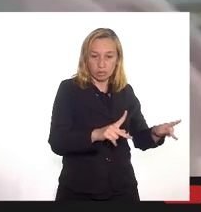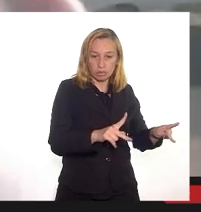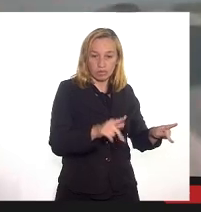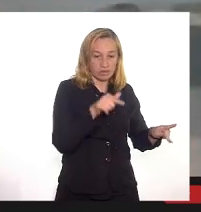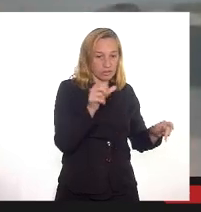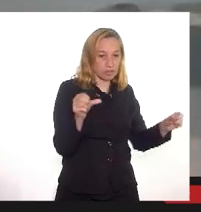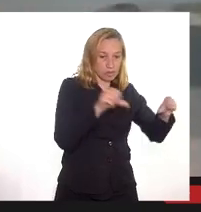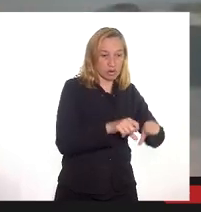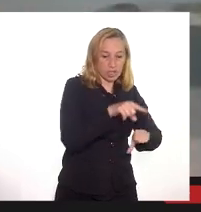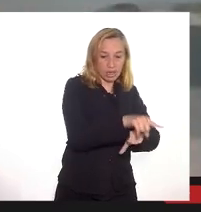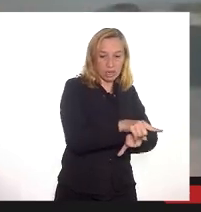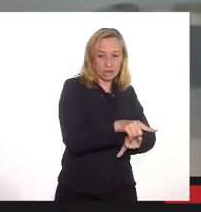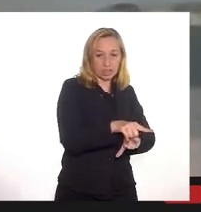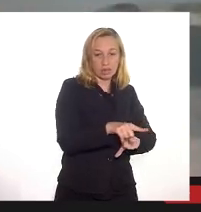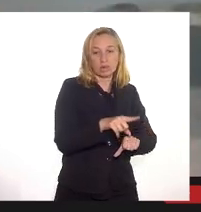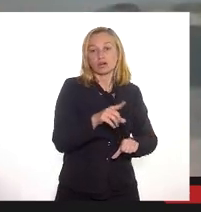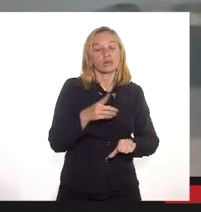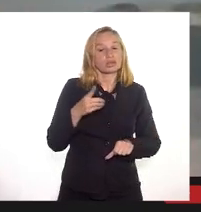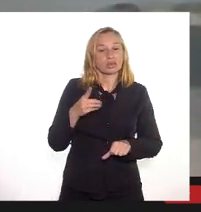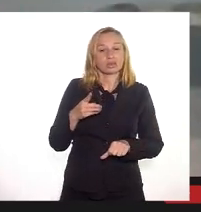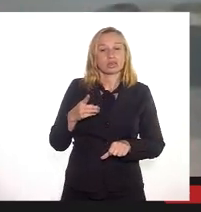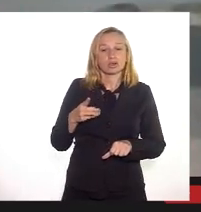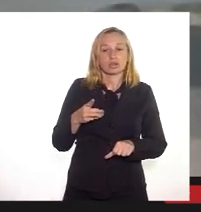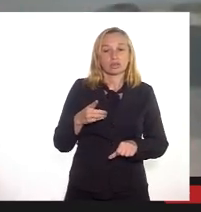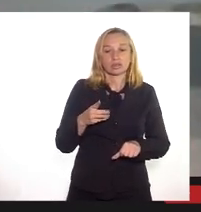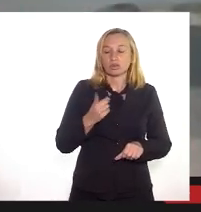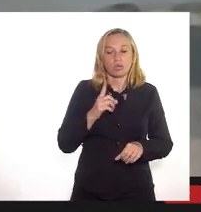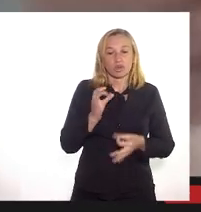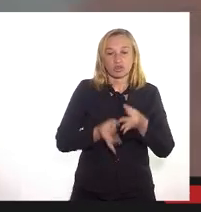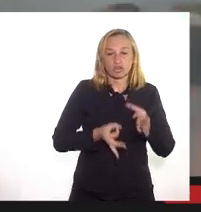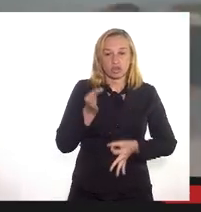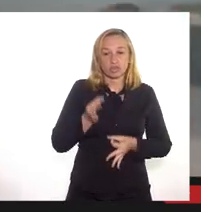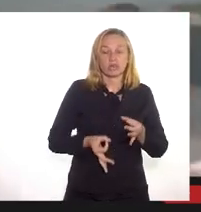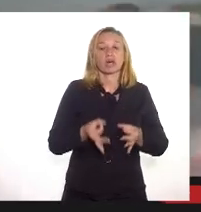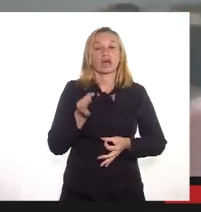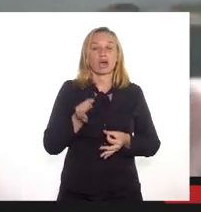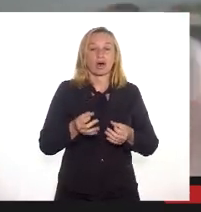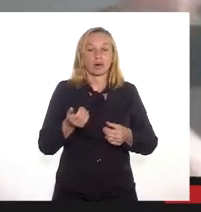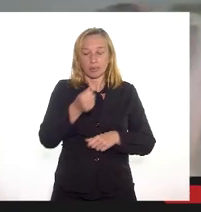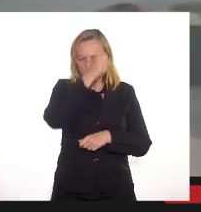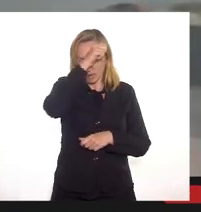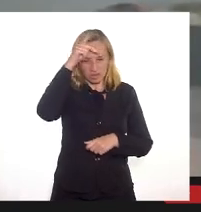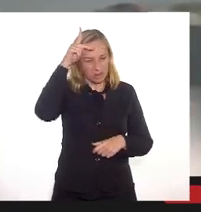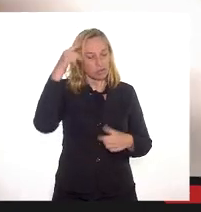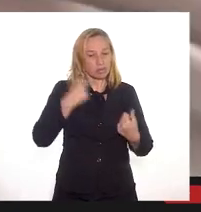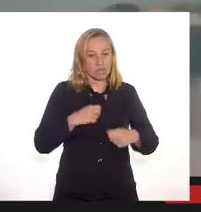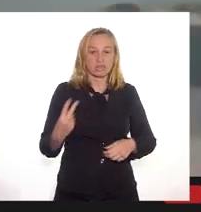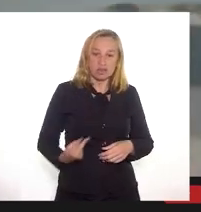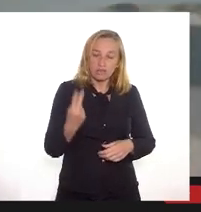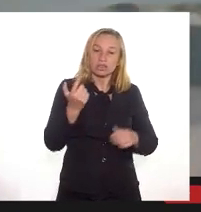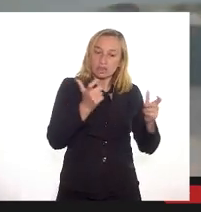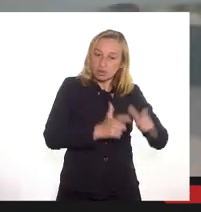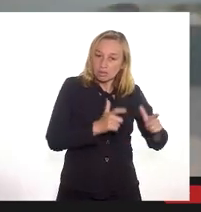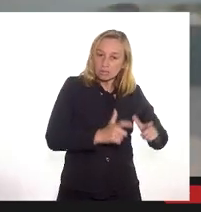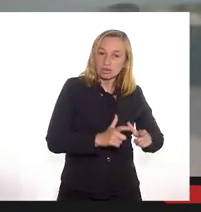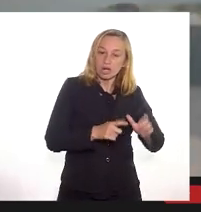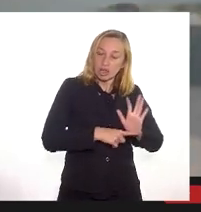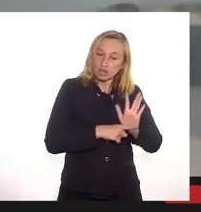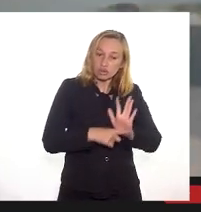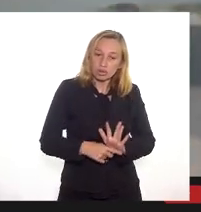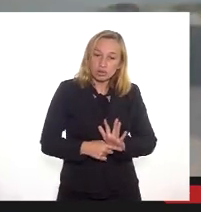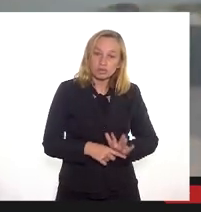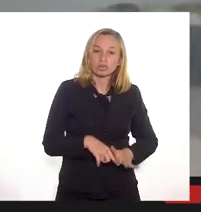o deputado Eleonardo Coelho falou não é justificativo a prefeitura tem que zelar pelaquela área pelo contrário recuperando